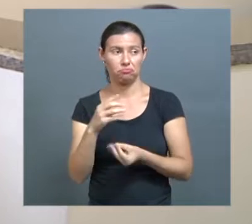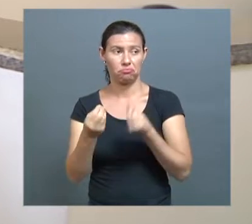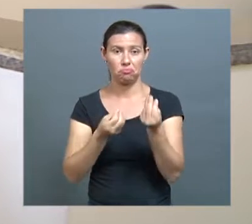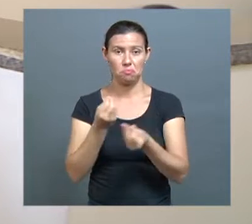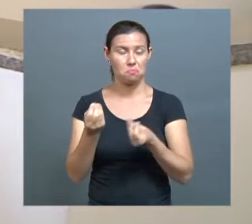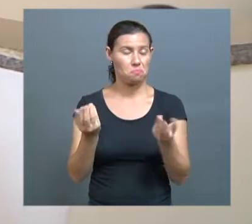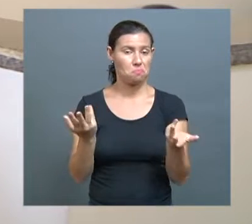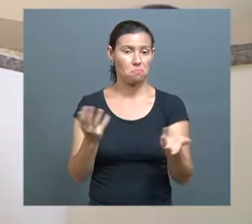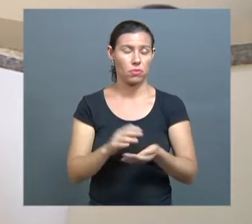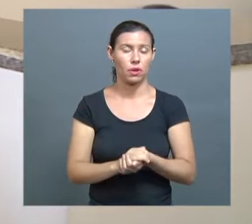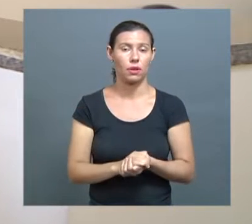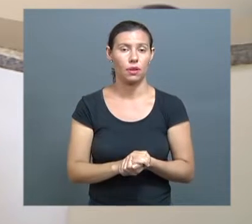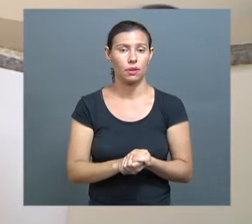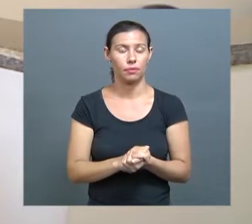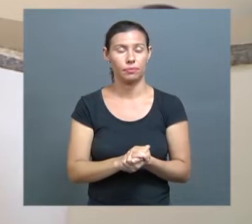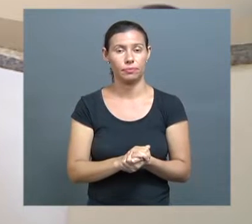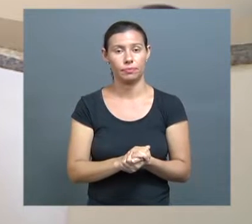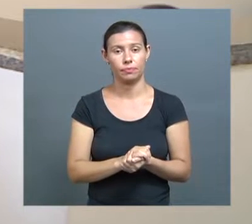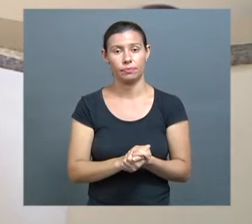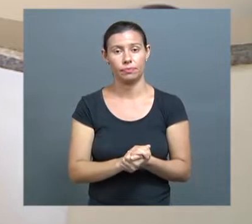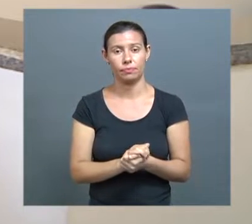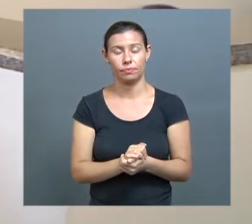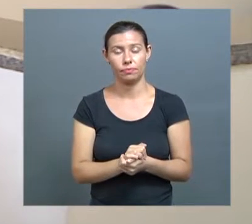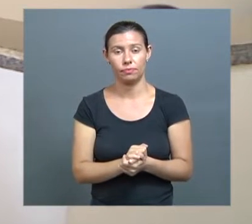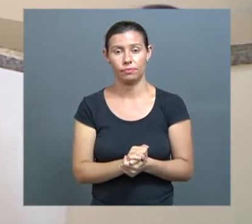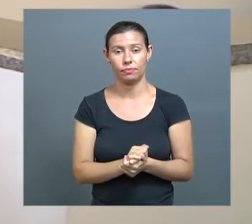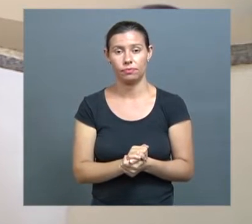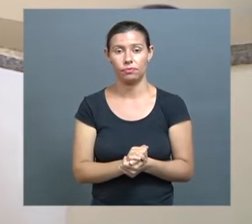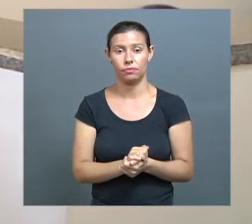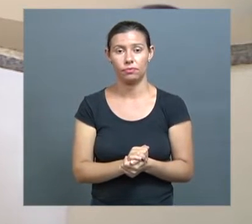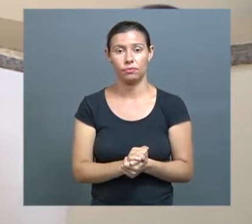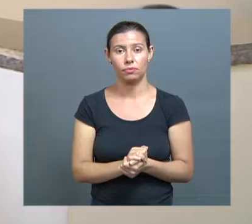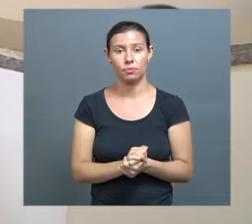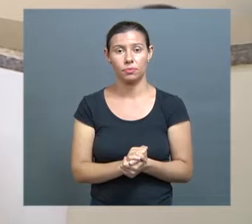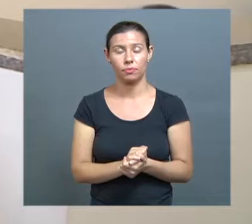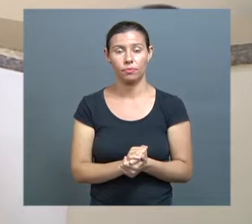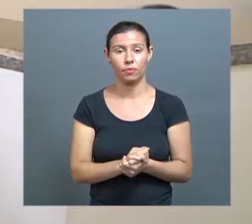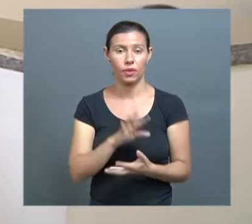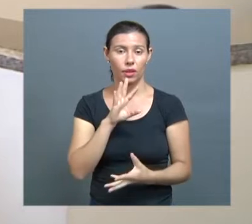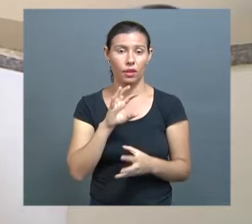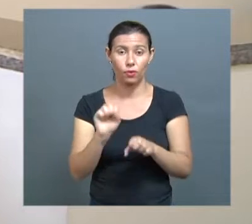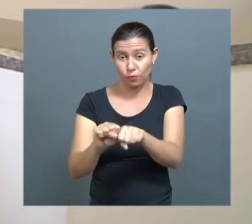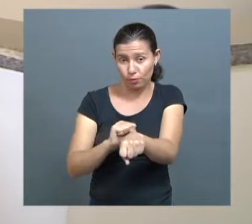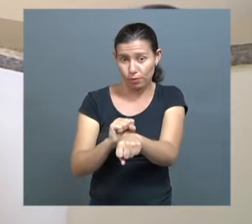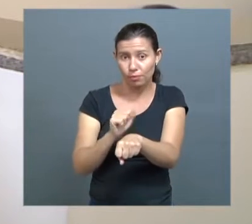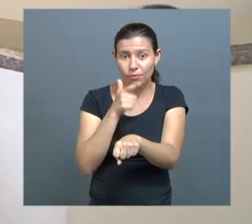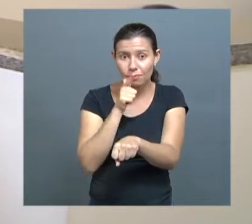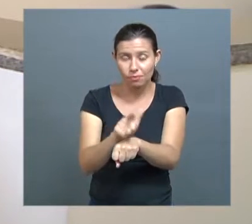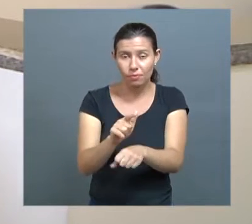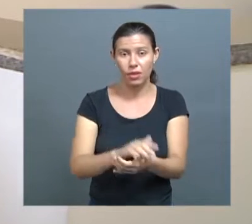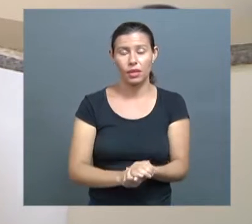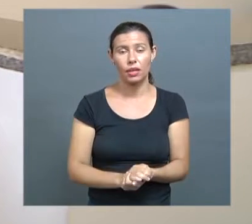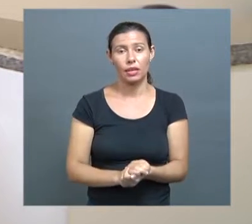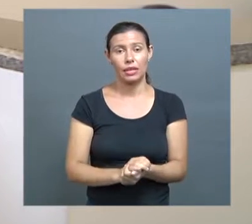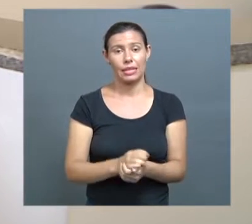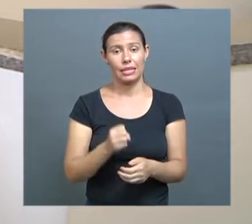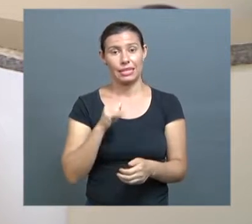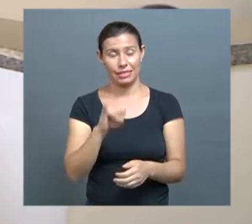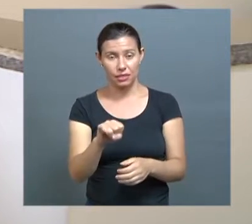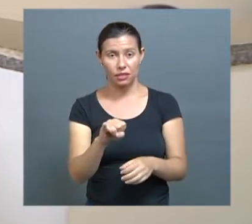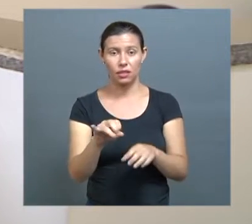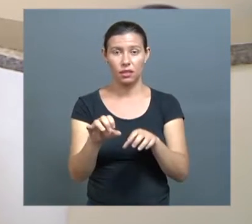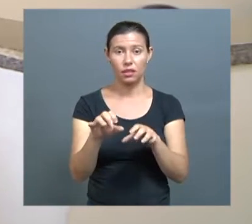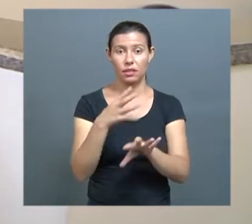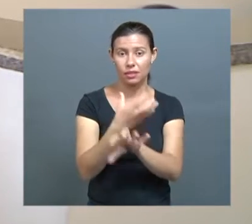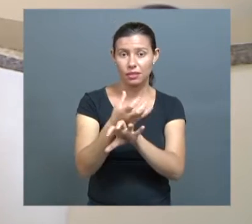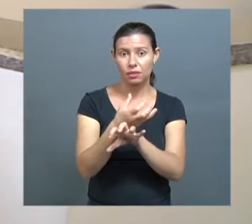em relação à conclusão da nossa graduação. Porque se a gente não pode concluir uma disciplina obrigatória da nossa grade